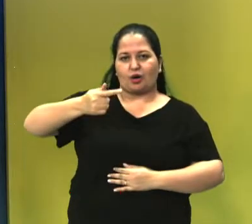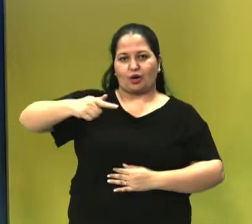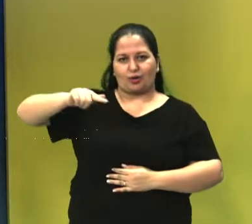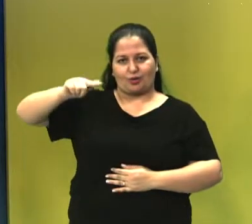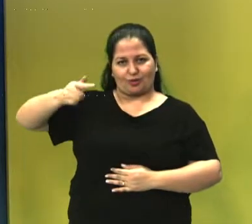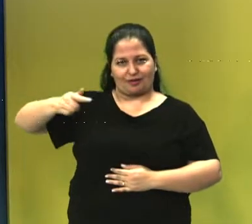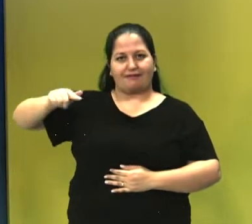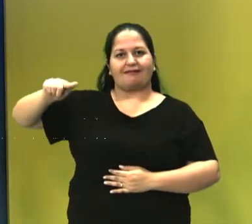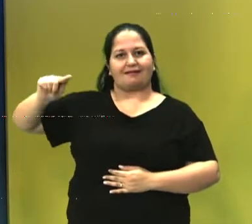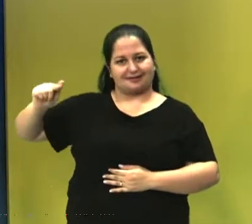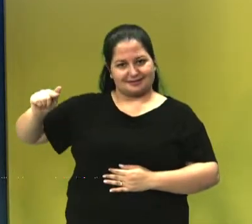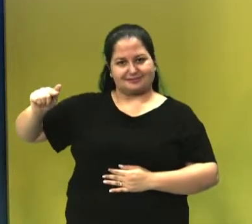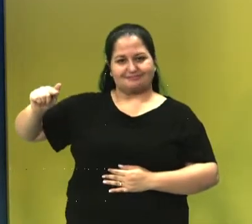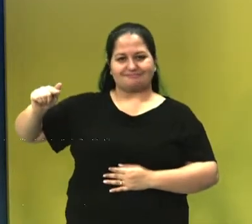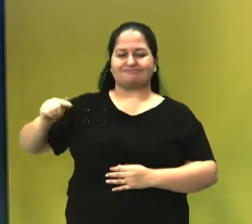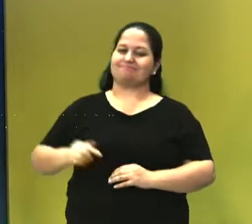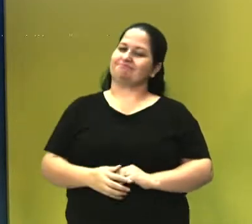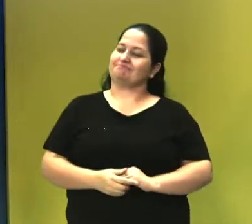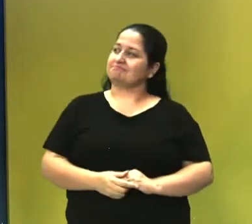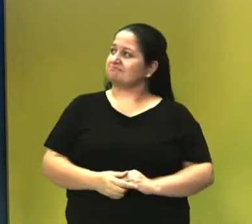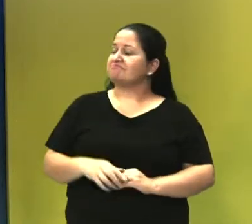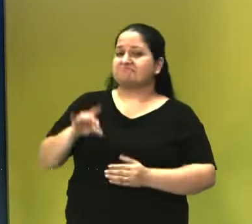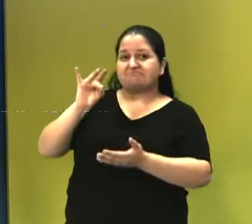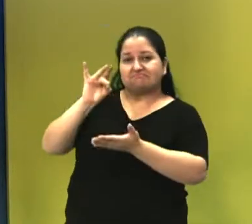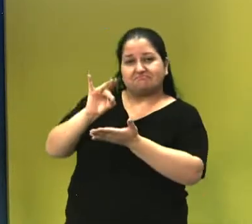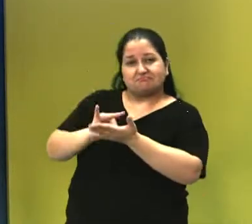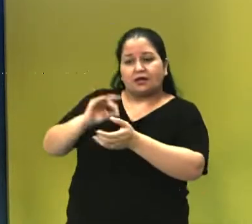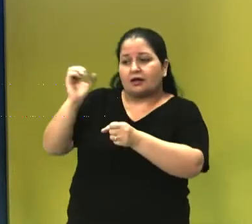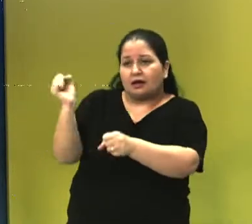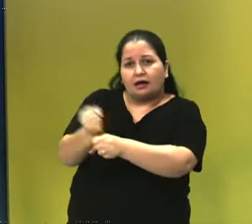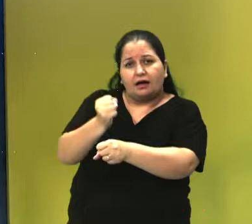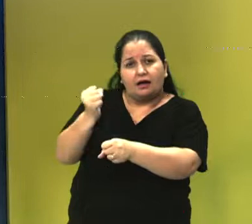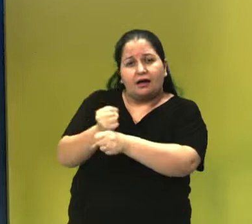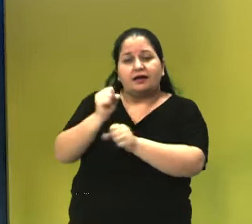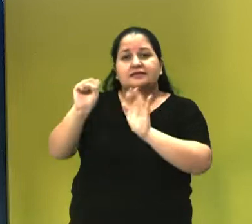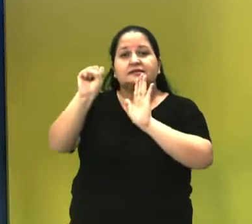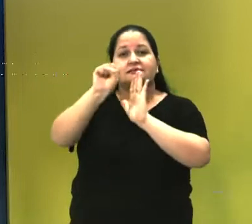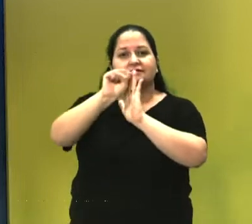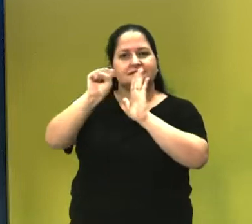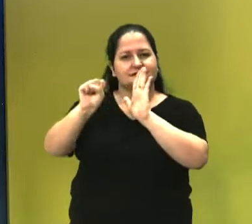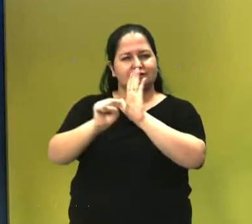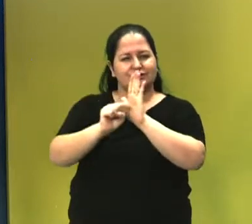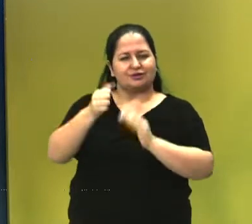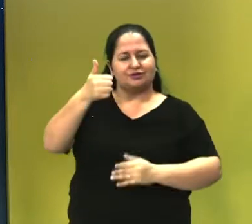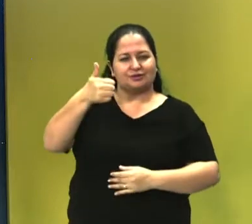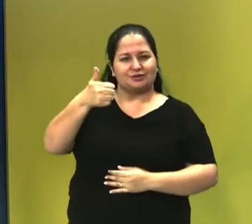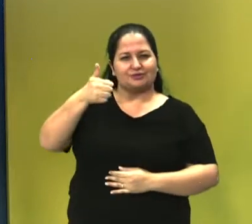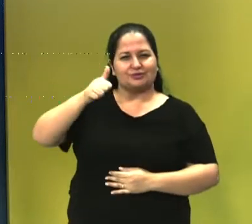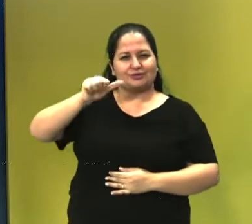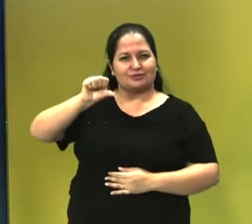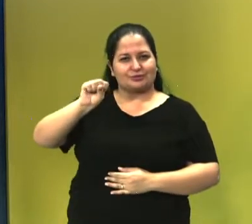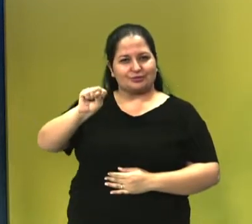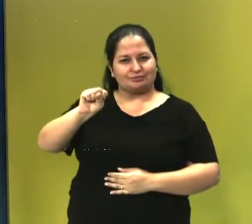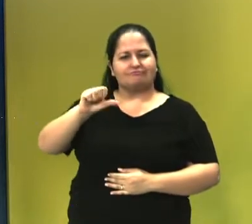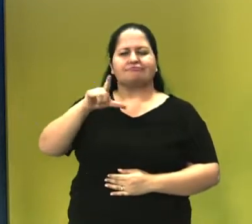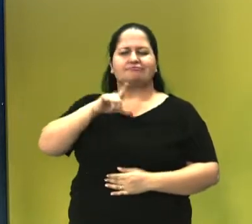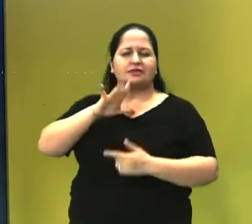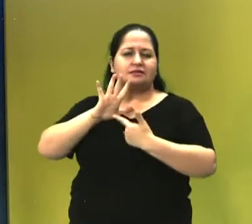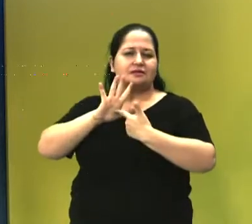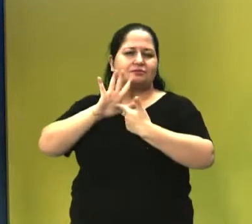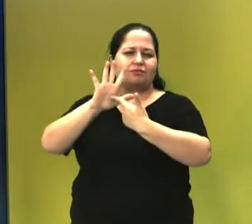cidade de Goiás. Construída ainda no século XVIII, traz traços da colonização